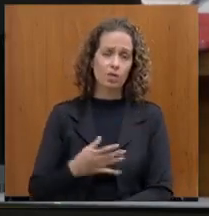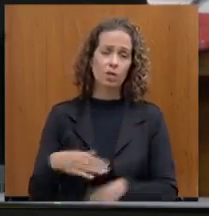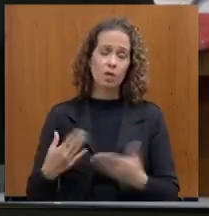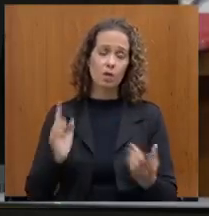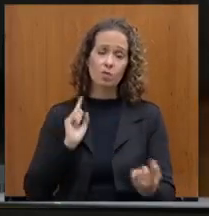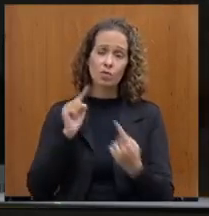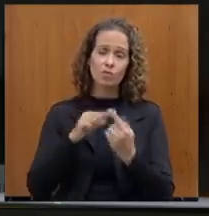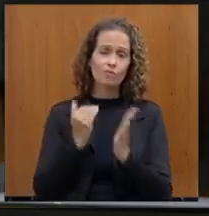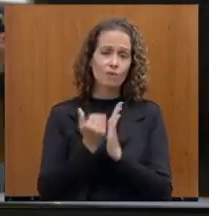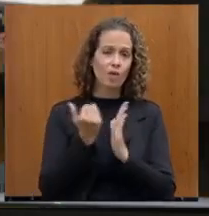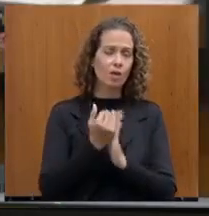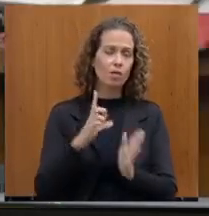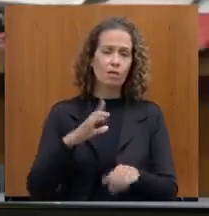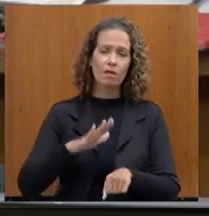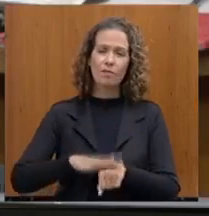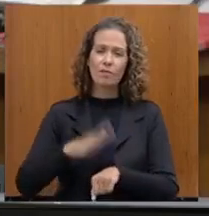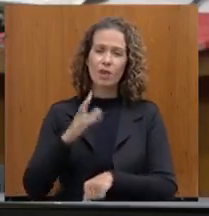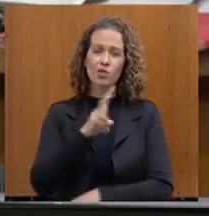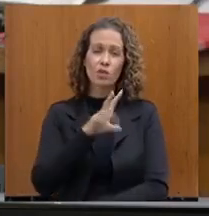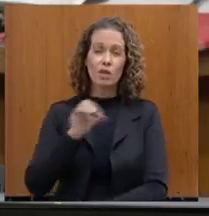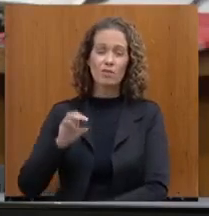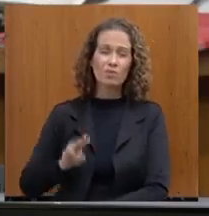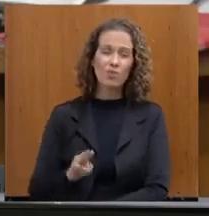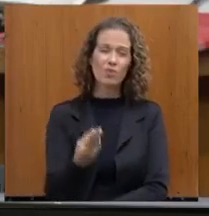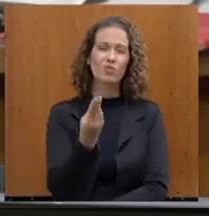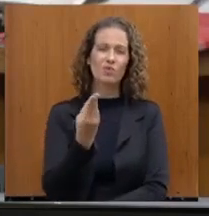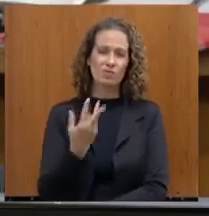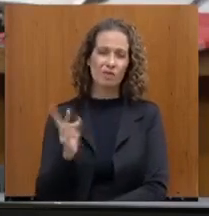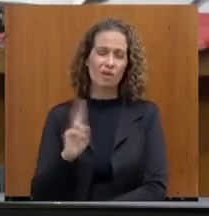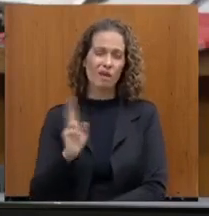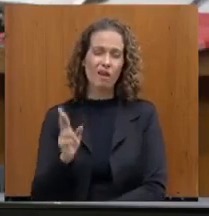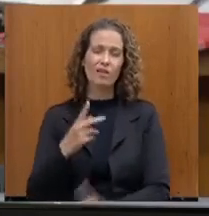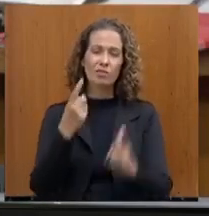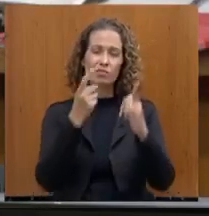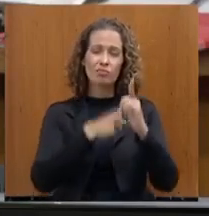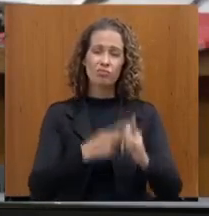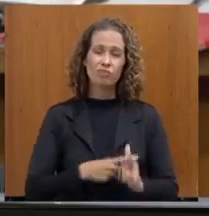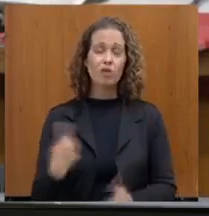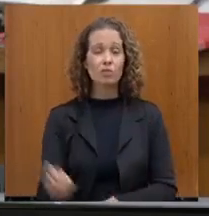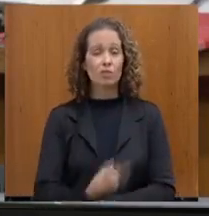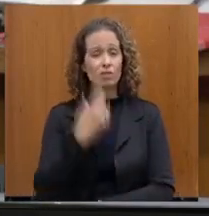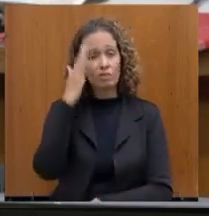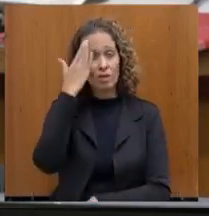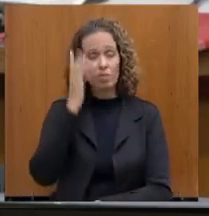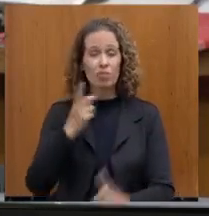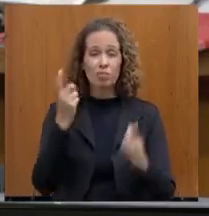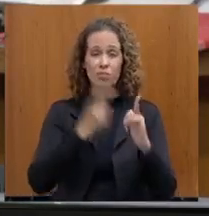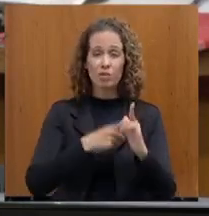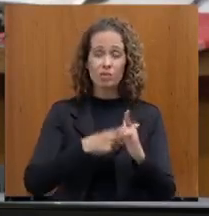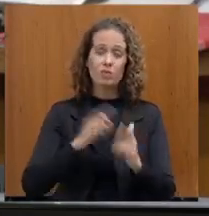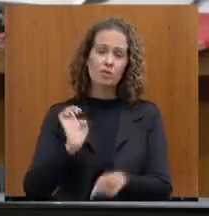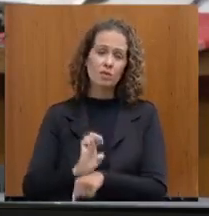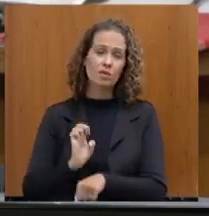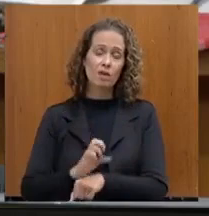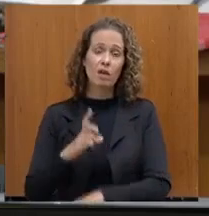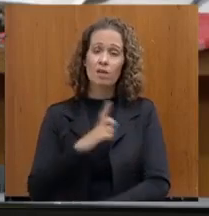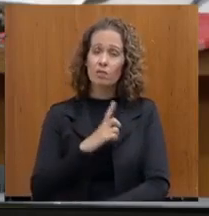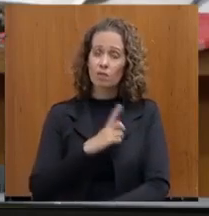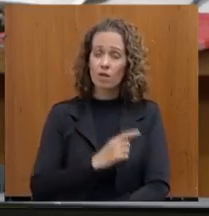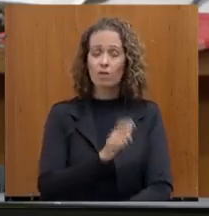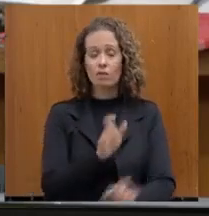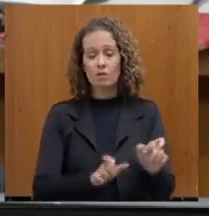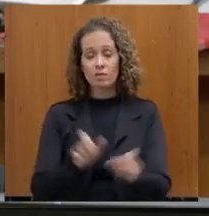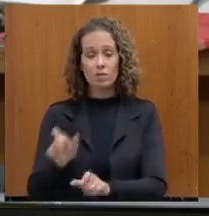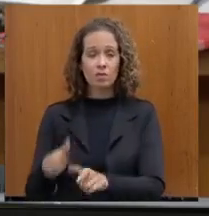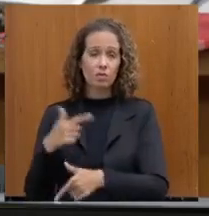de 500 milhões de reais de dívidas de férias-primas, a gente reconhece, a gente entende que é necessário, é uma dívida que o Estado tem com os servidores, mas